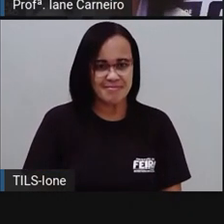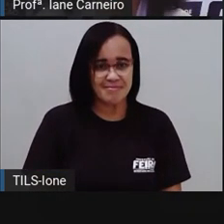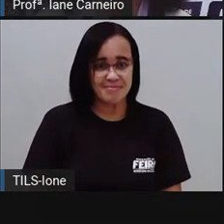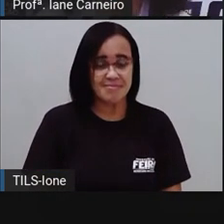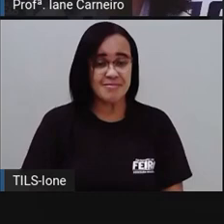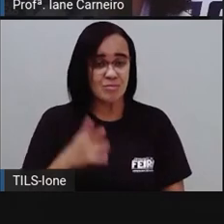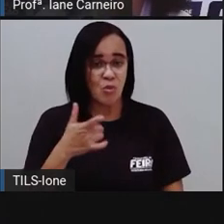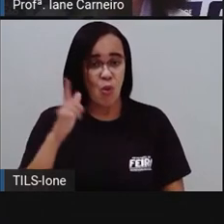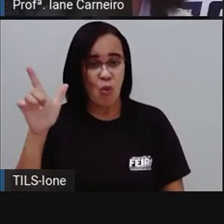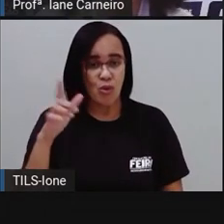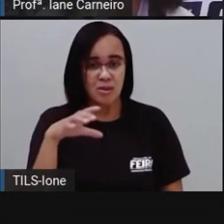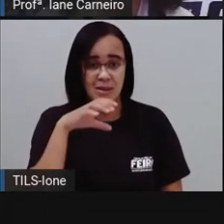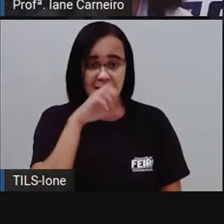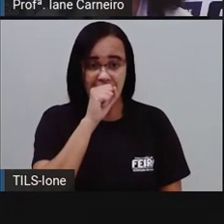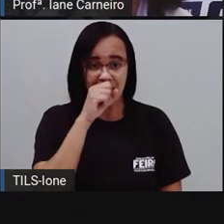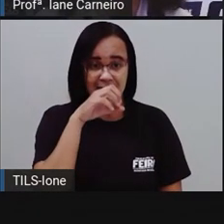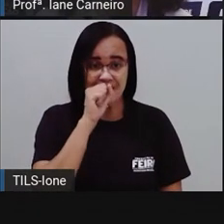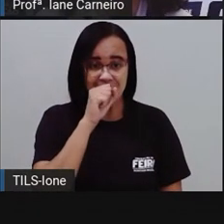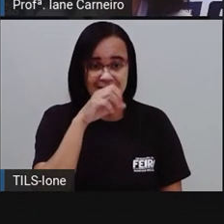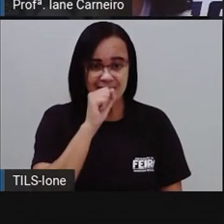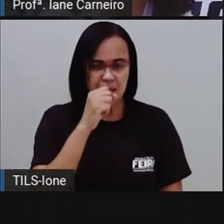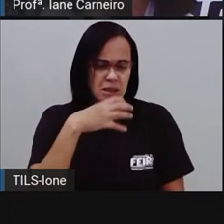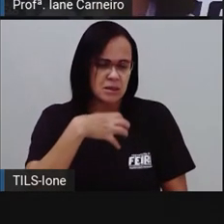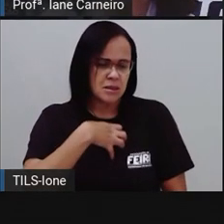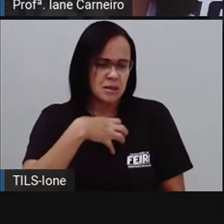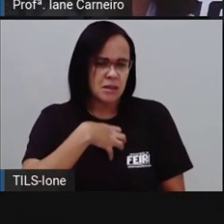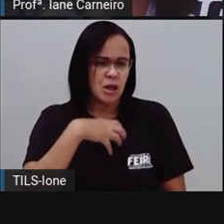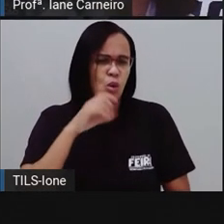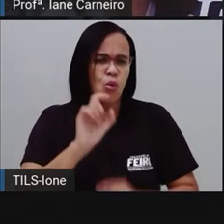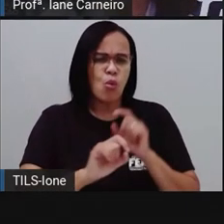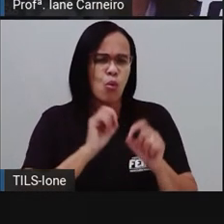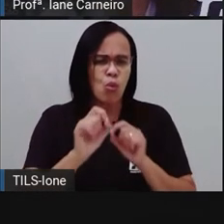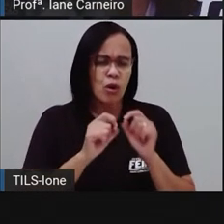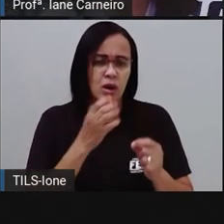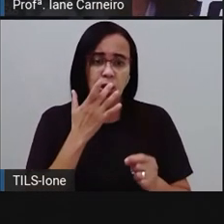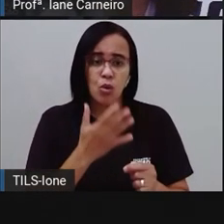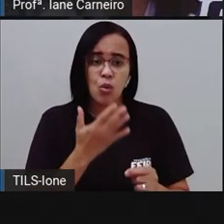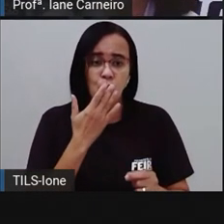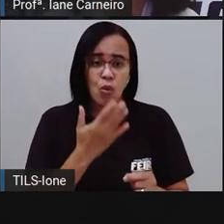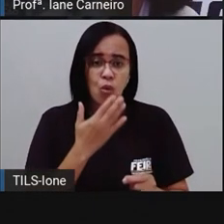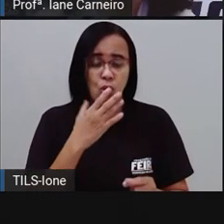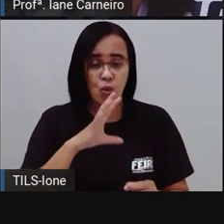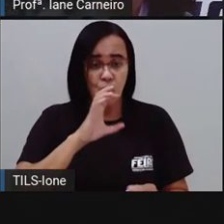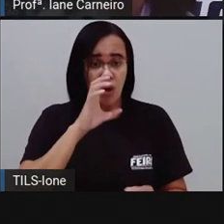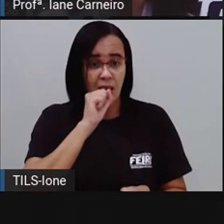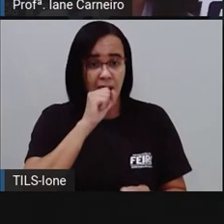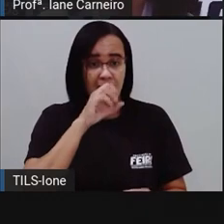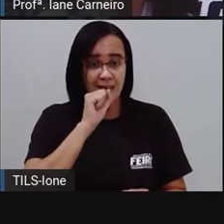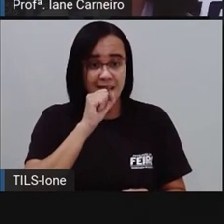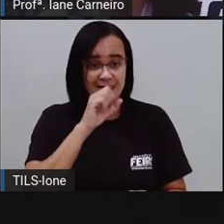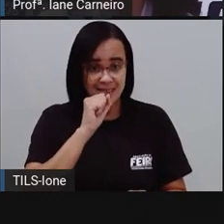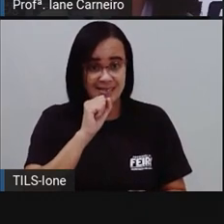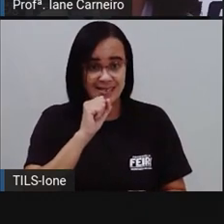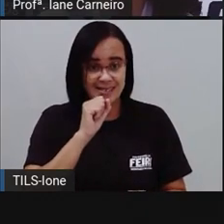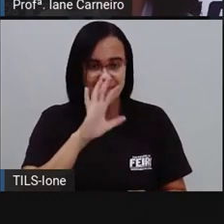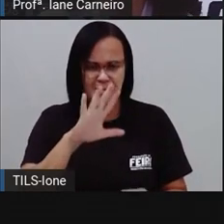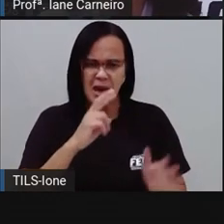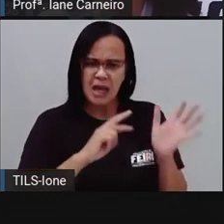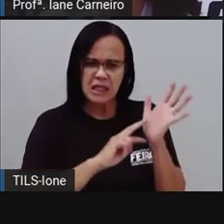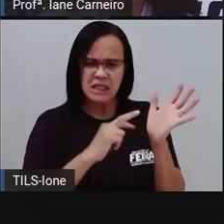Laranja. O que é que você sente quando olha a cor laranja? Vamos ver o que é isso significa?